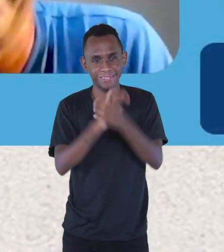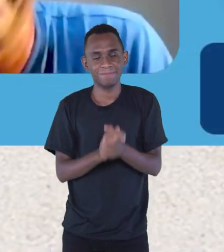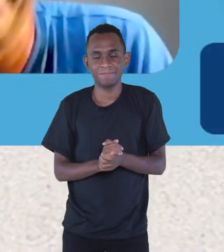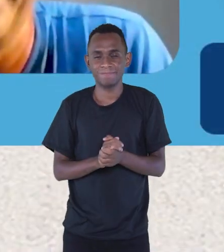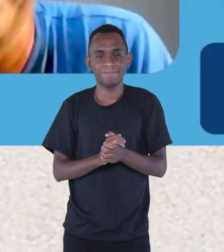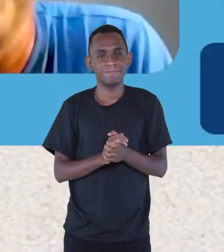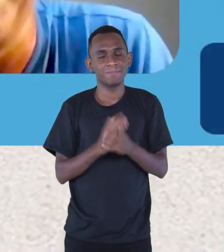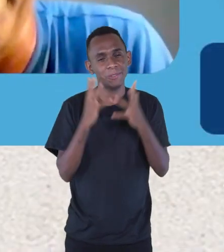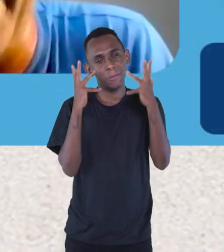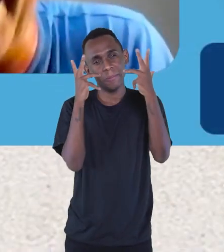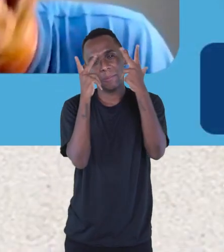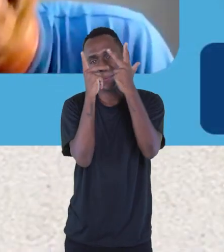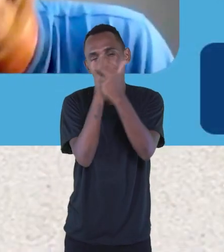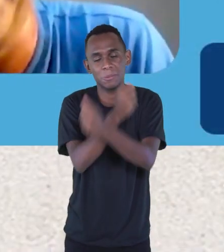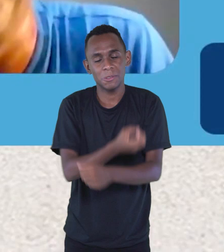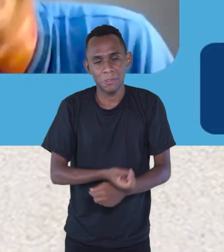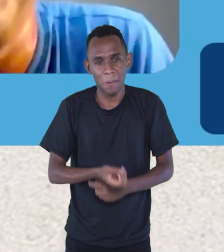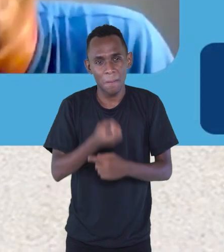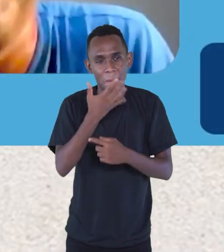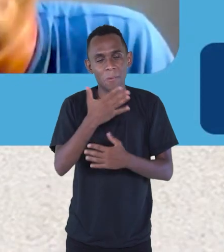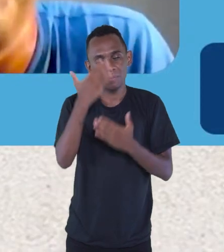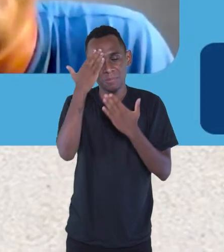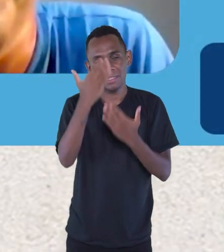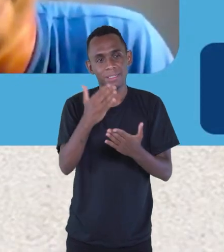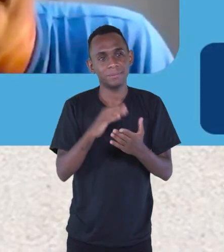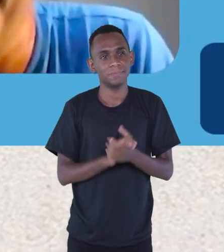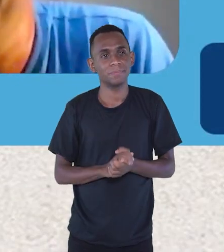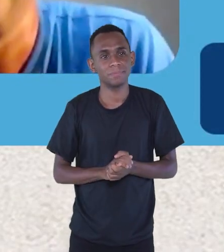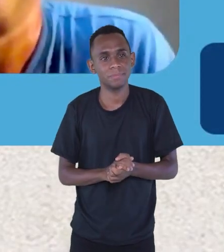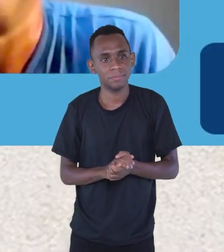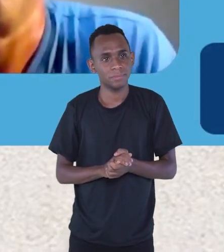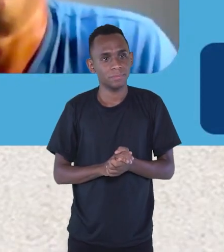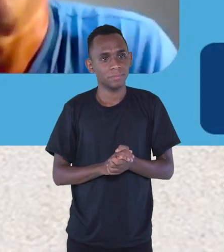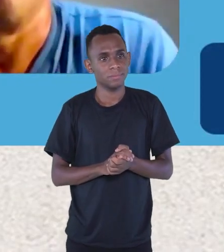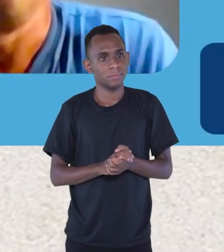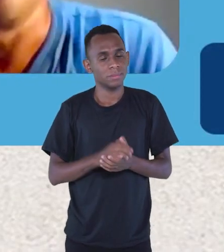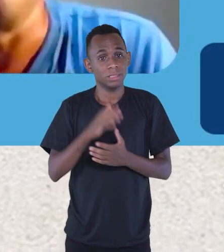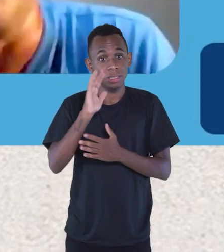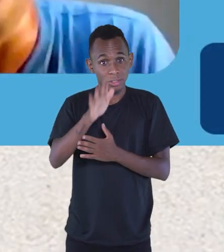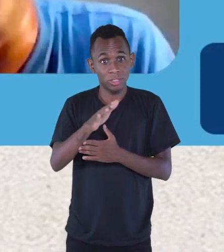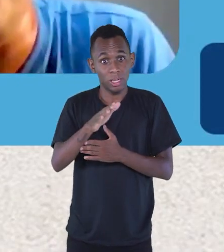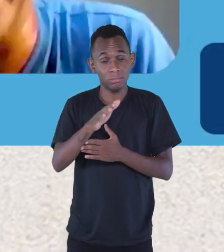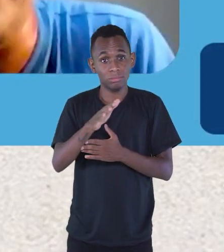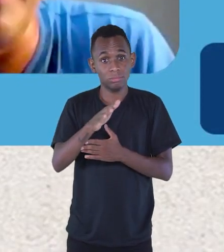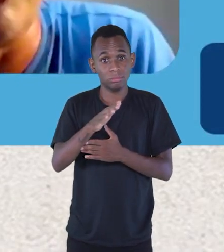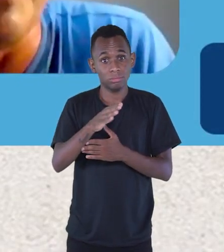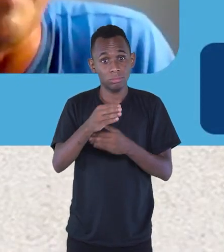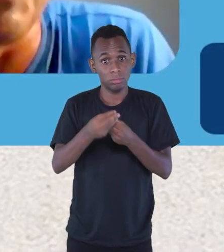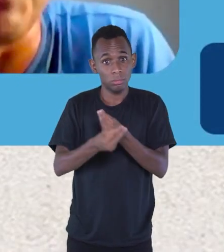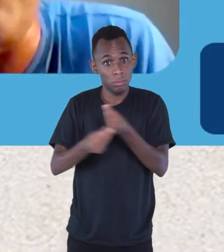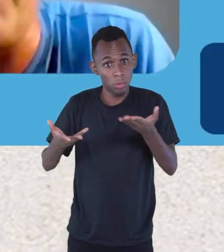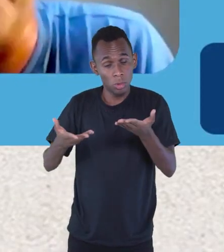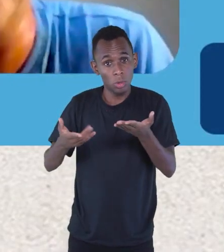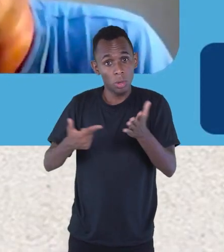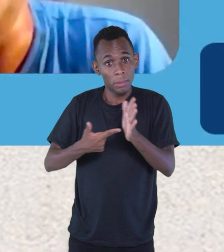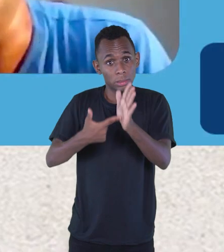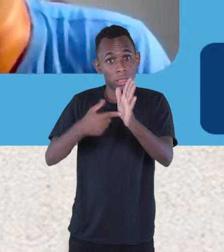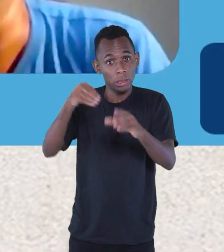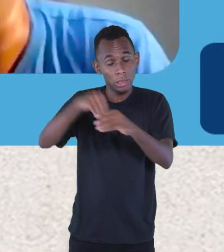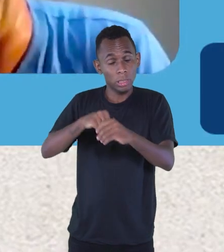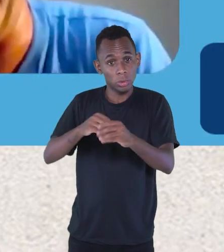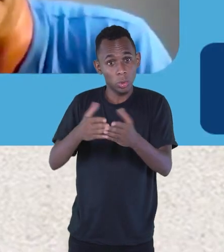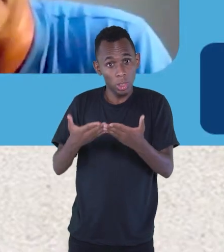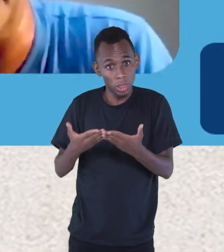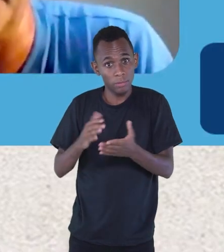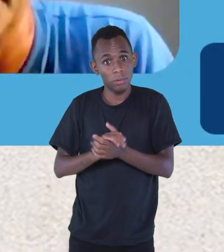que bonito! Muito legal. Obrigado, obrigado. Ela está publicada em algum livro? Não, não, não. Eu quero reunir estes poemas